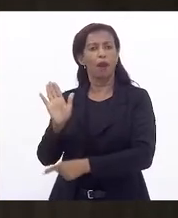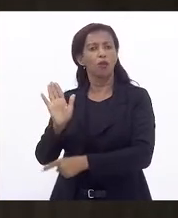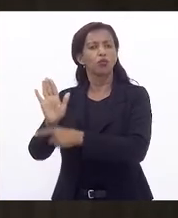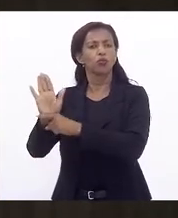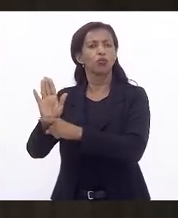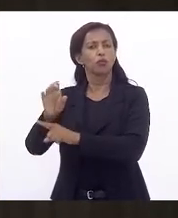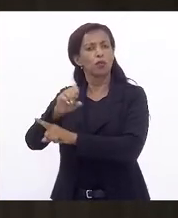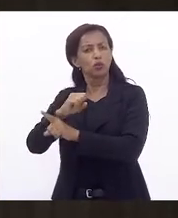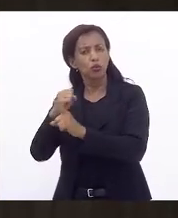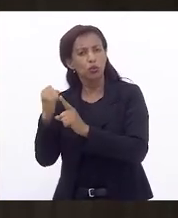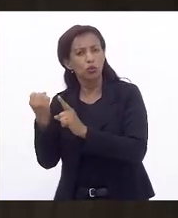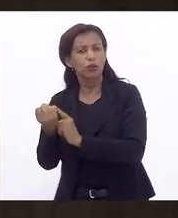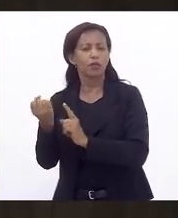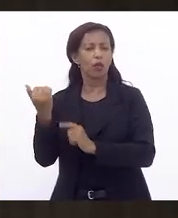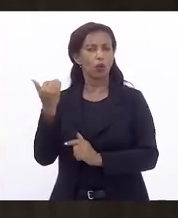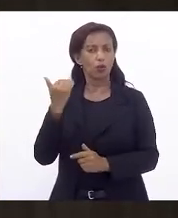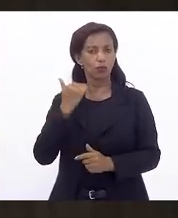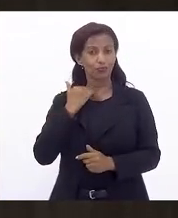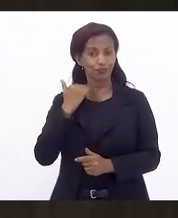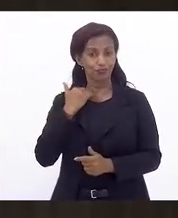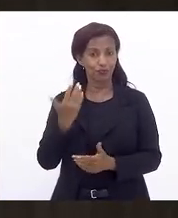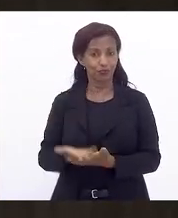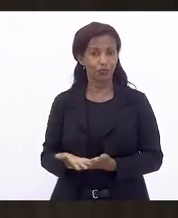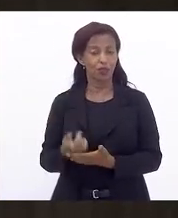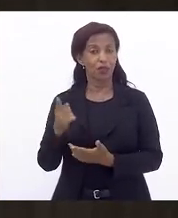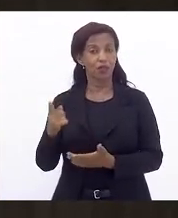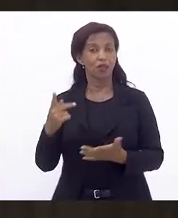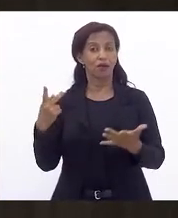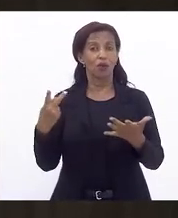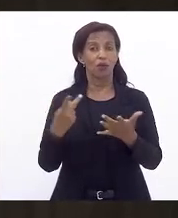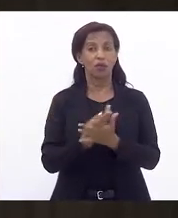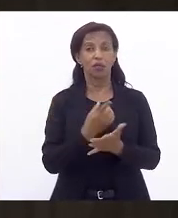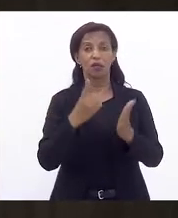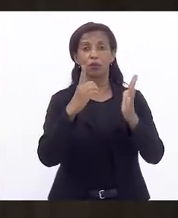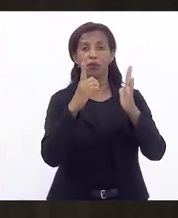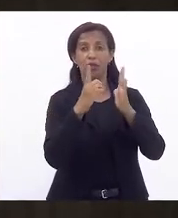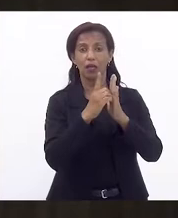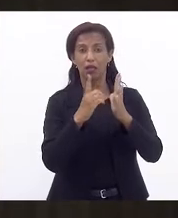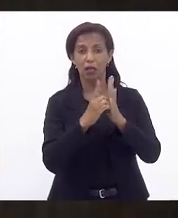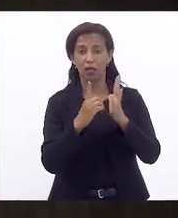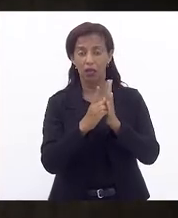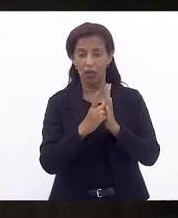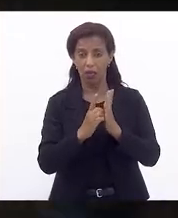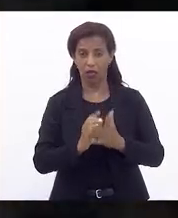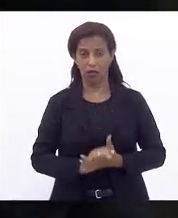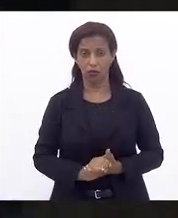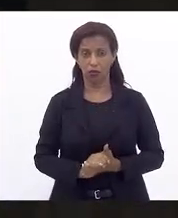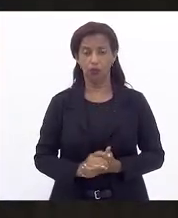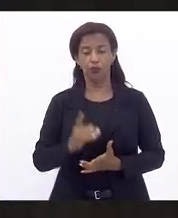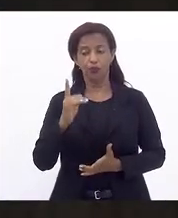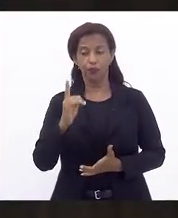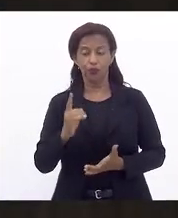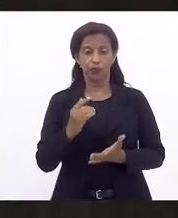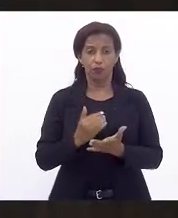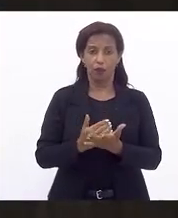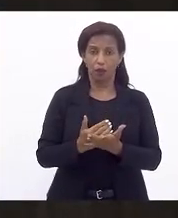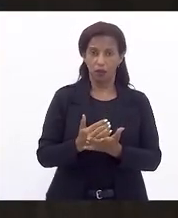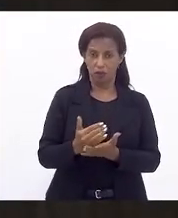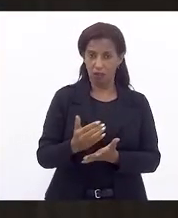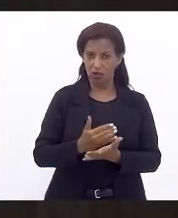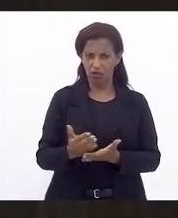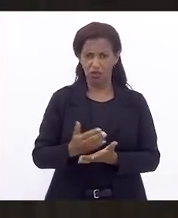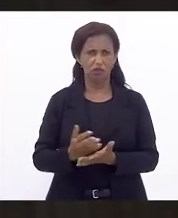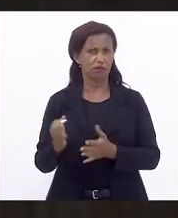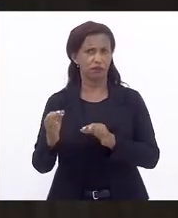do Banco da Providência, isso estava sendo realizado por decreto. Por uma iniciativa óbvia,